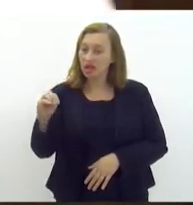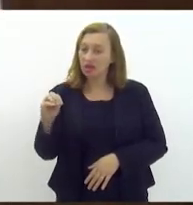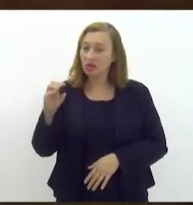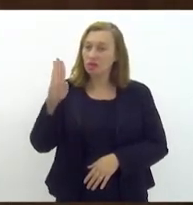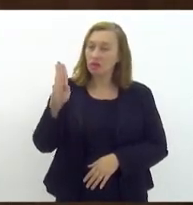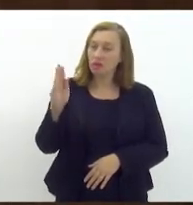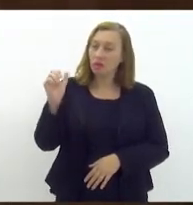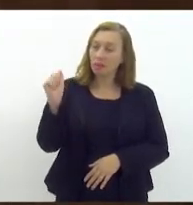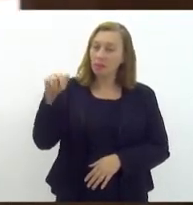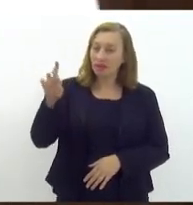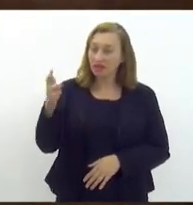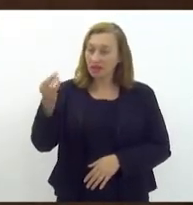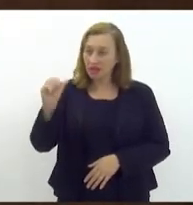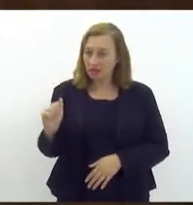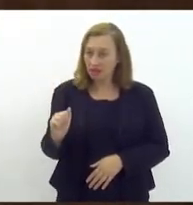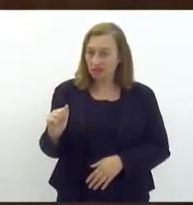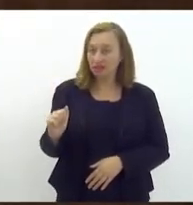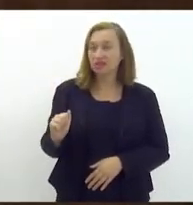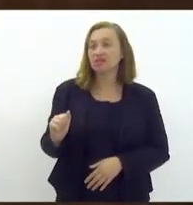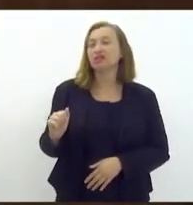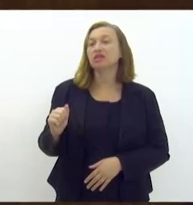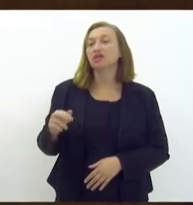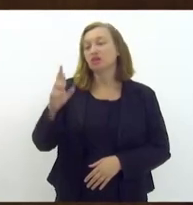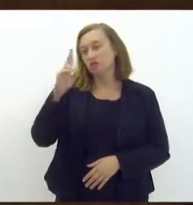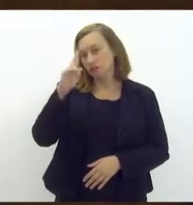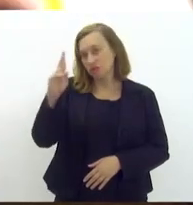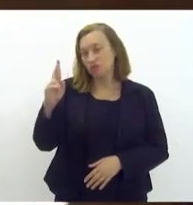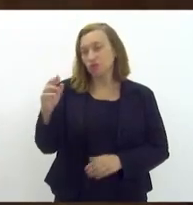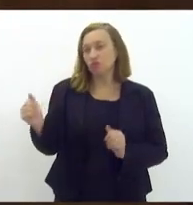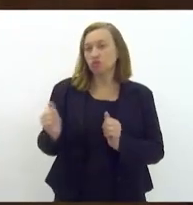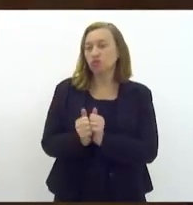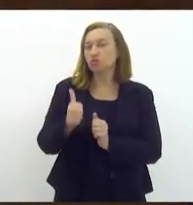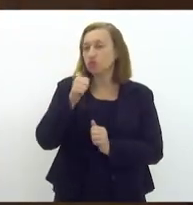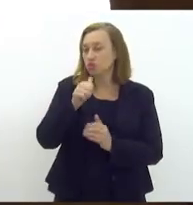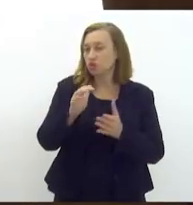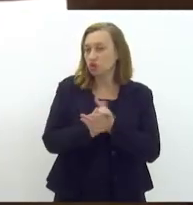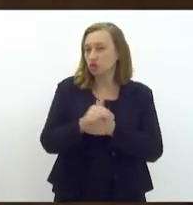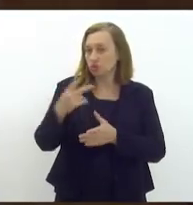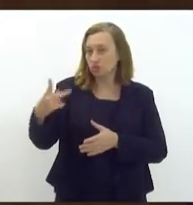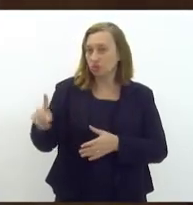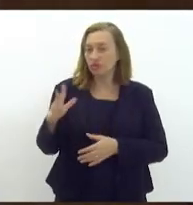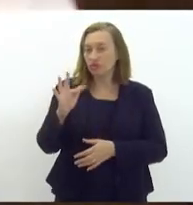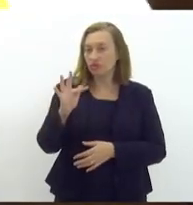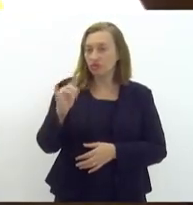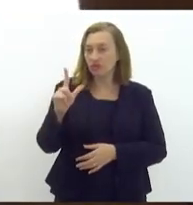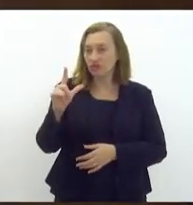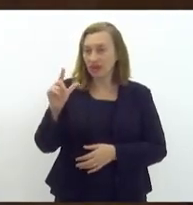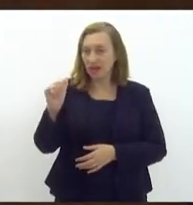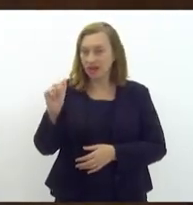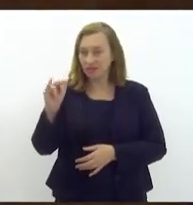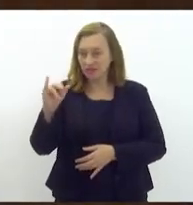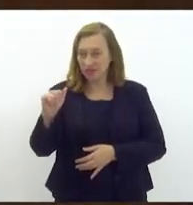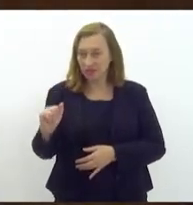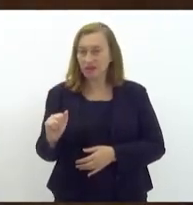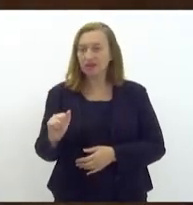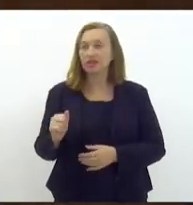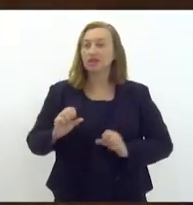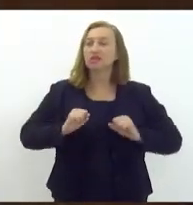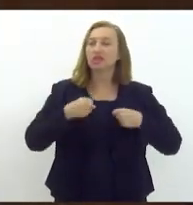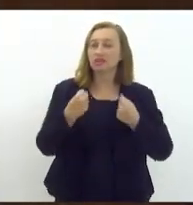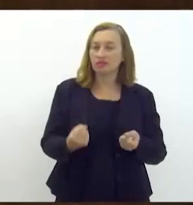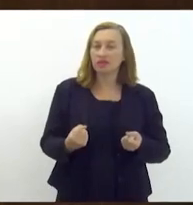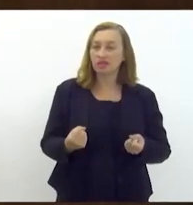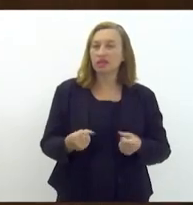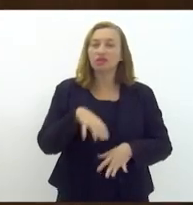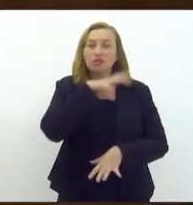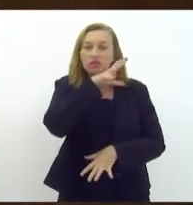e o senhor Felipe Ferreira aqui junto com a senhora sua esposa senhora Flávia são defensores da